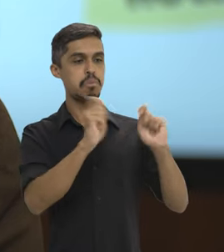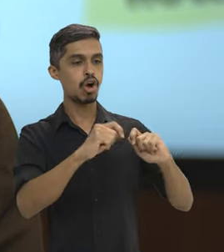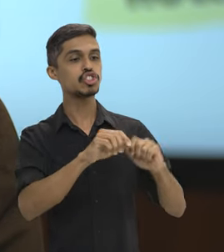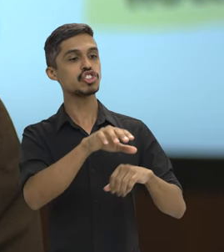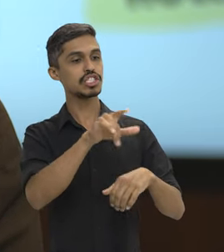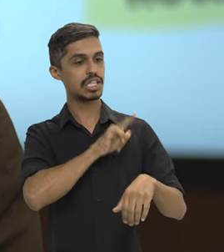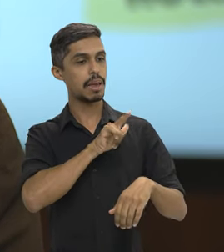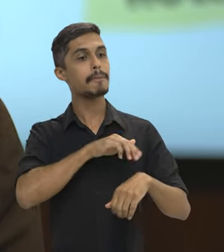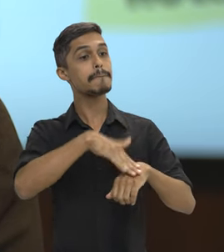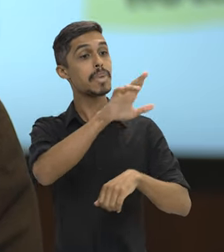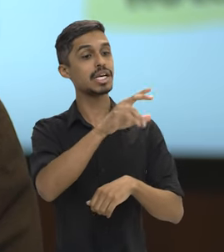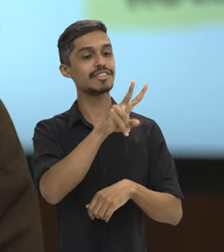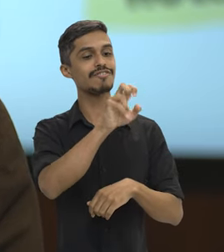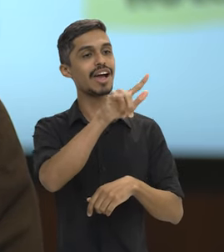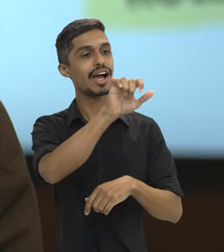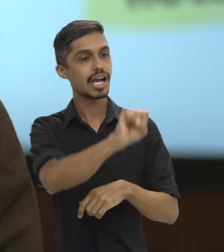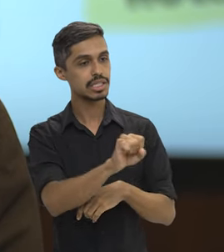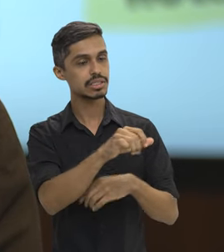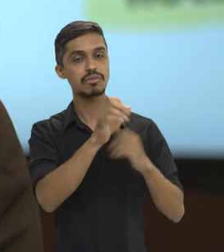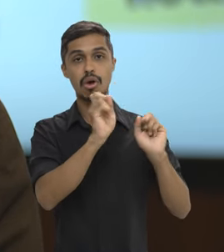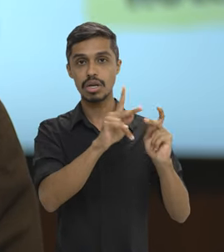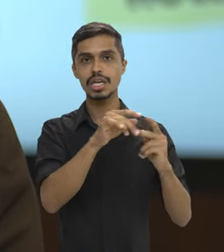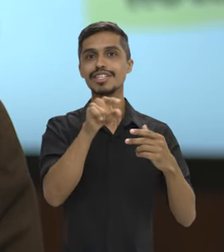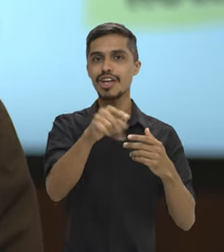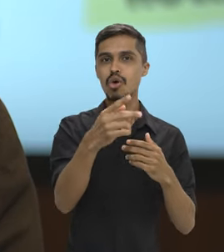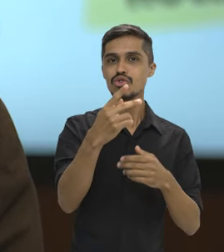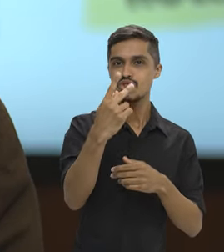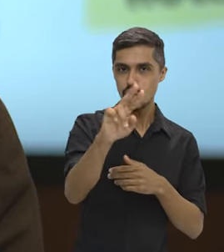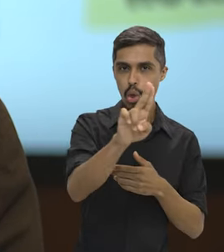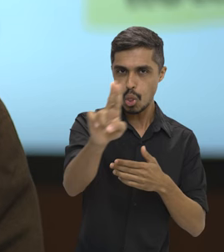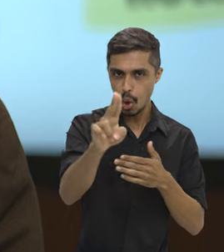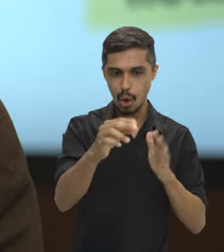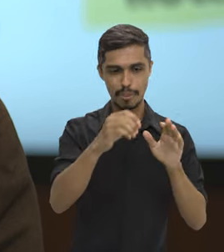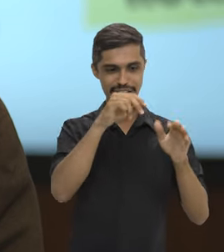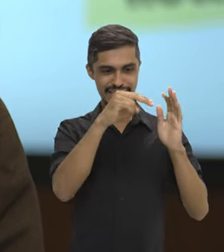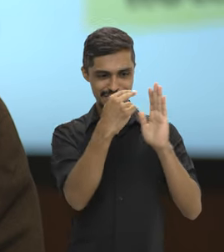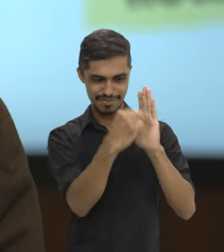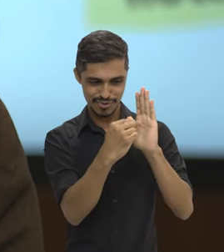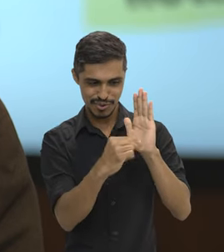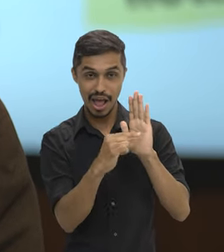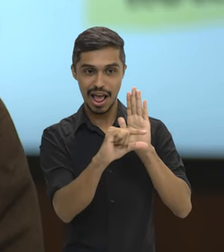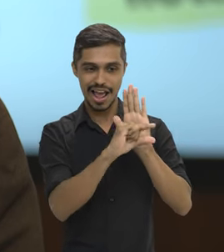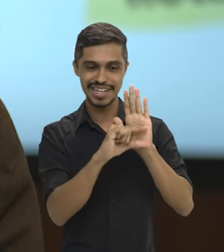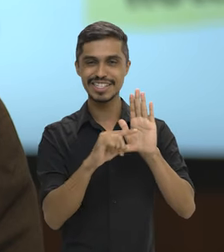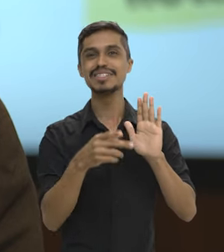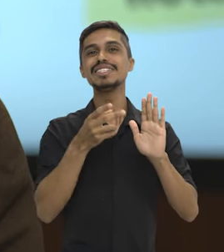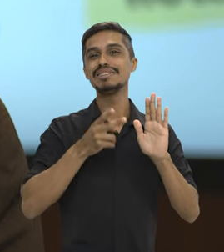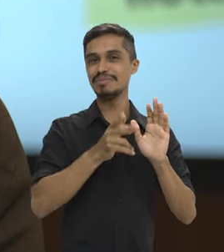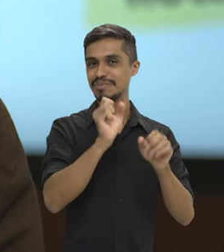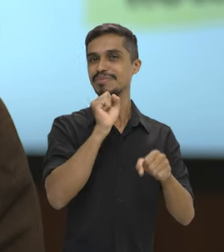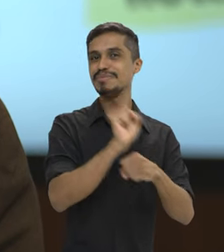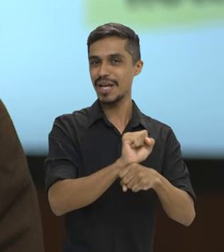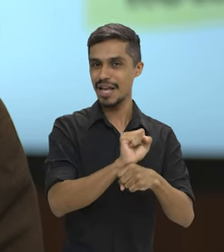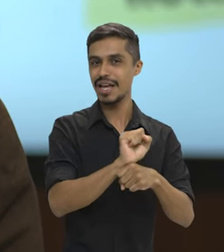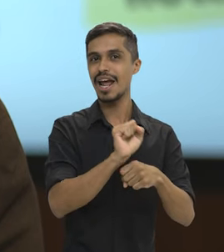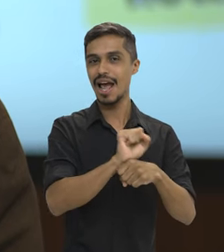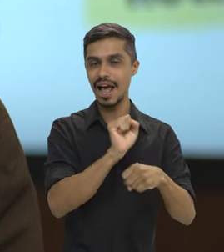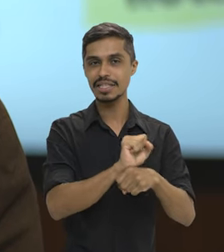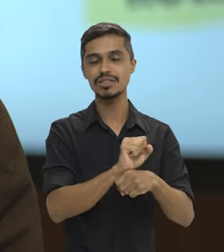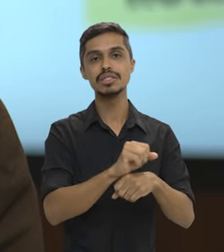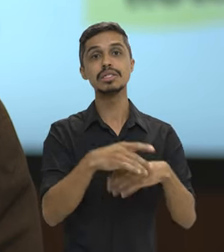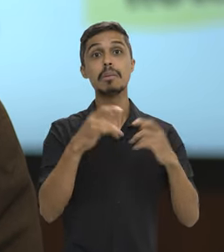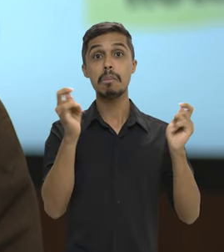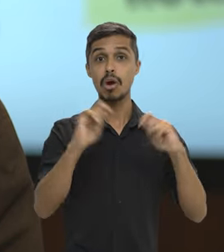vagas, ele continua na lista de espera, né? Aguardando, a gente está chamando que é um banco de